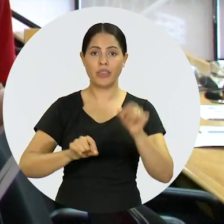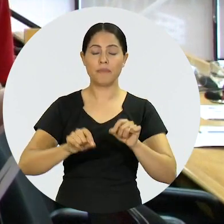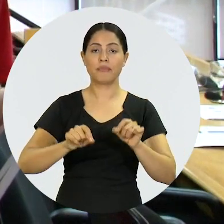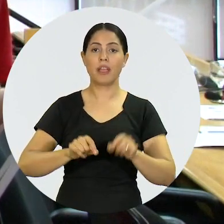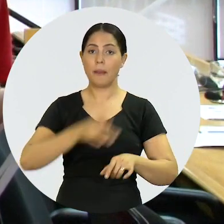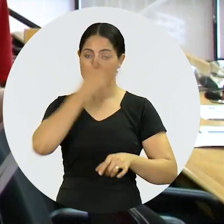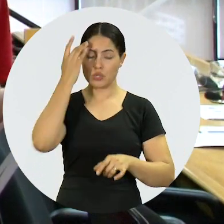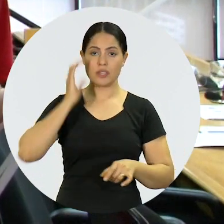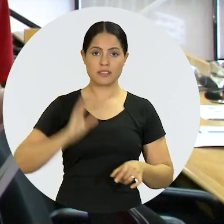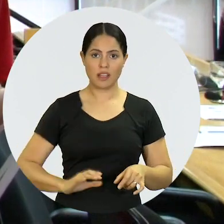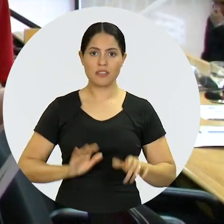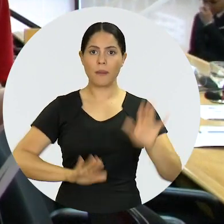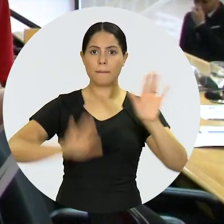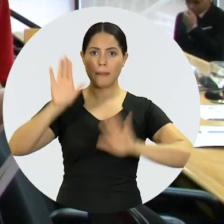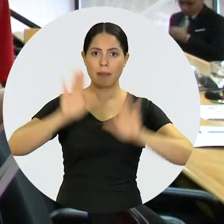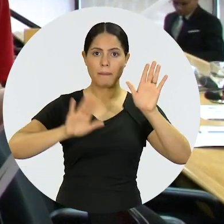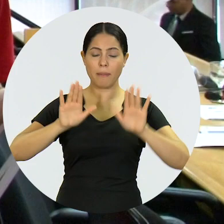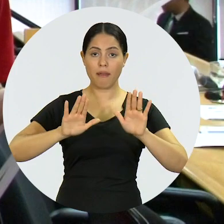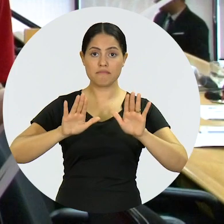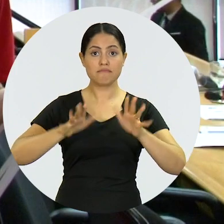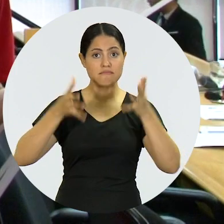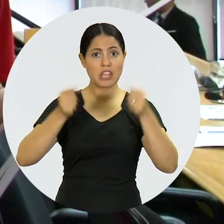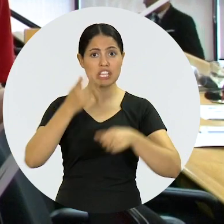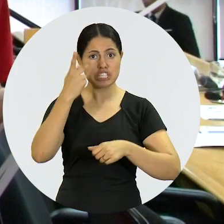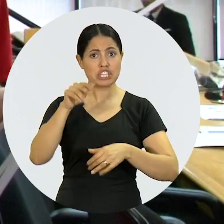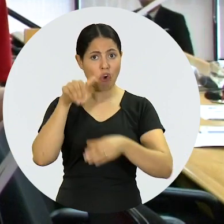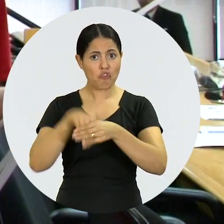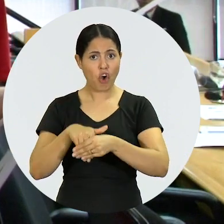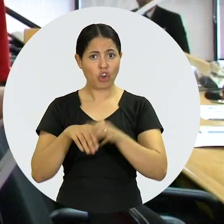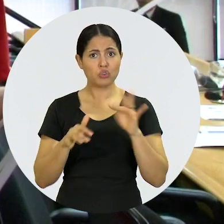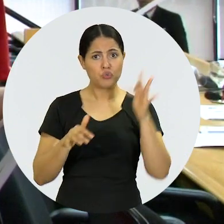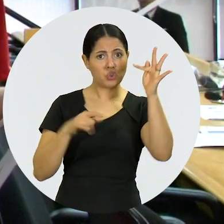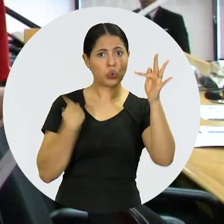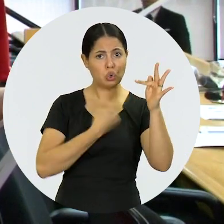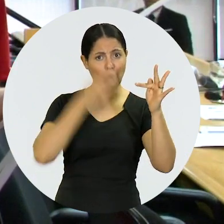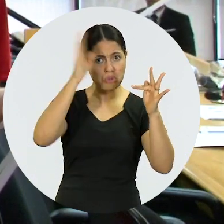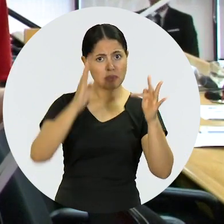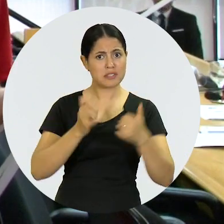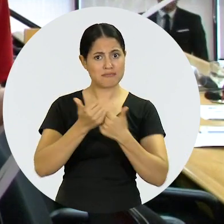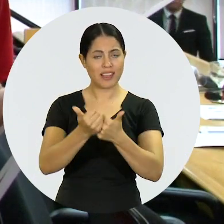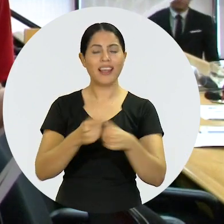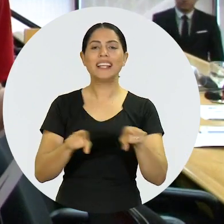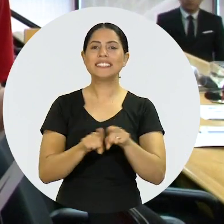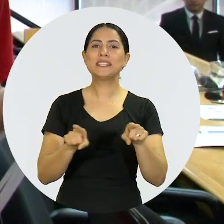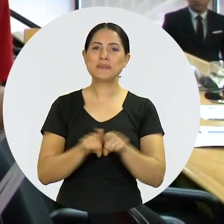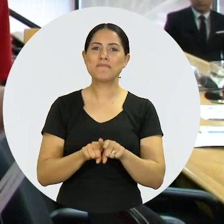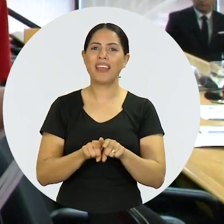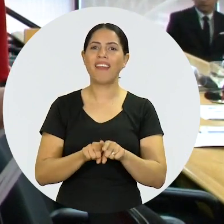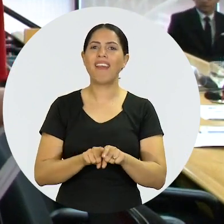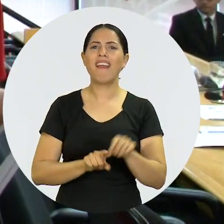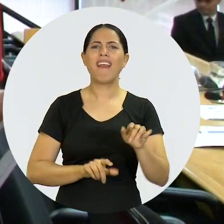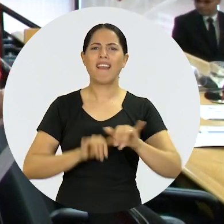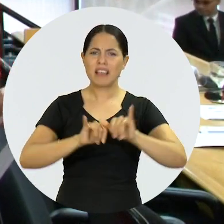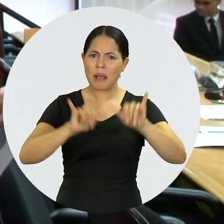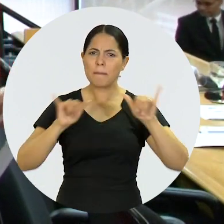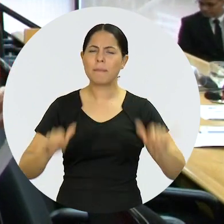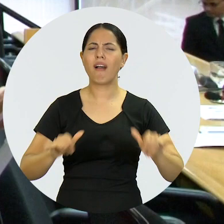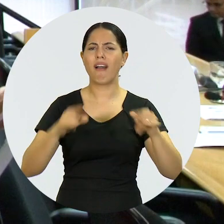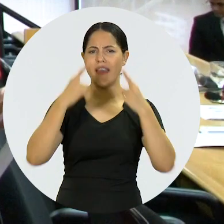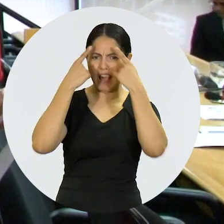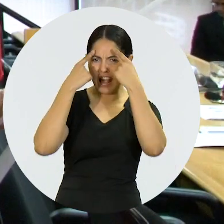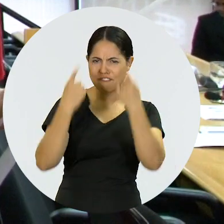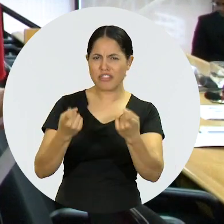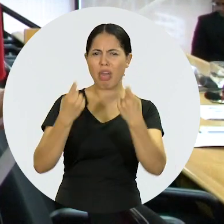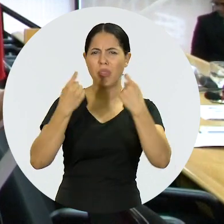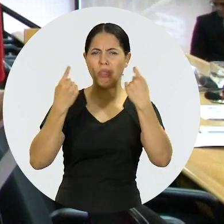também do cidadão OABzinho nas eleições, se liga o seu voto, define o meu futuro. Campanhas em proteção à infância, em combate